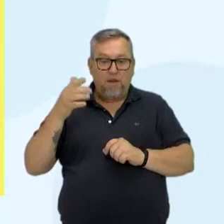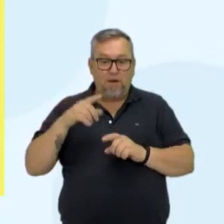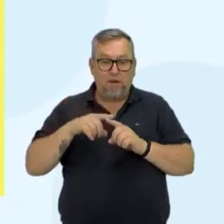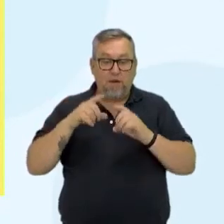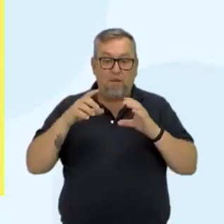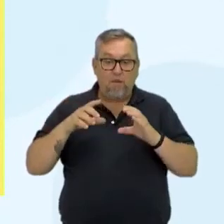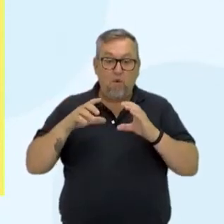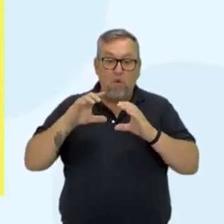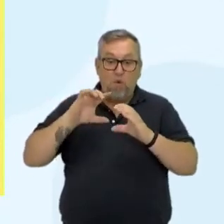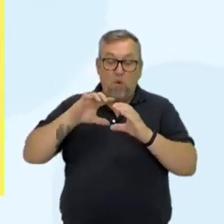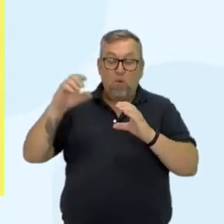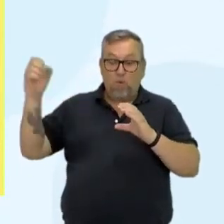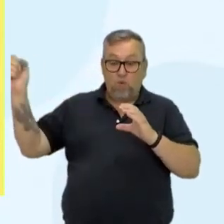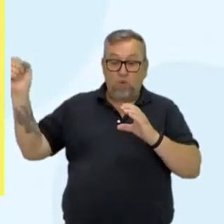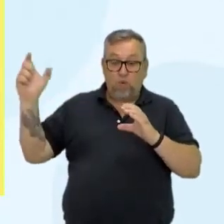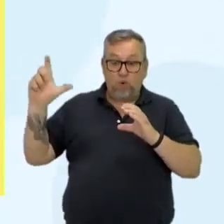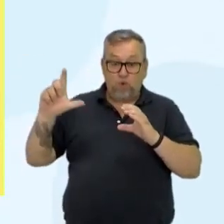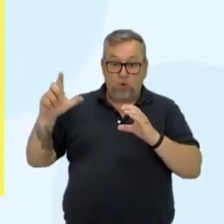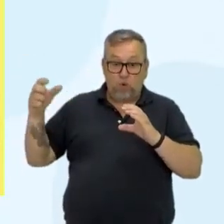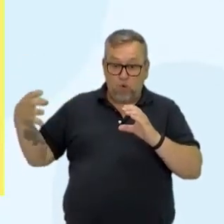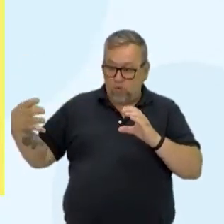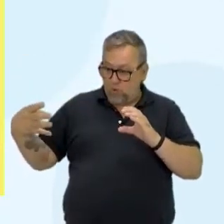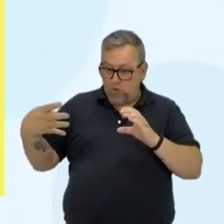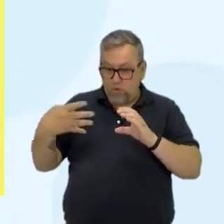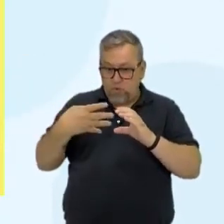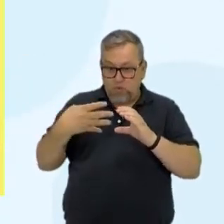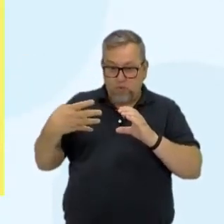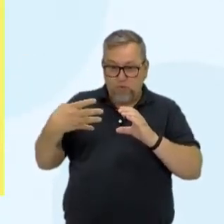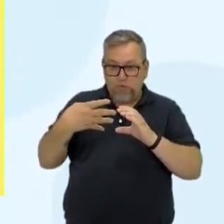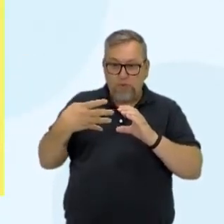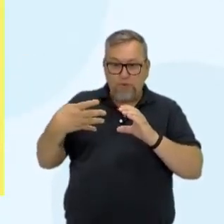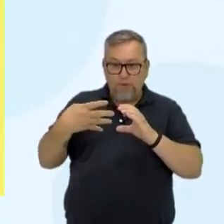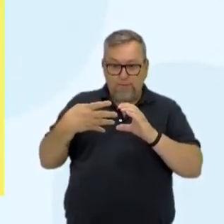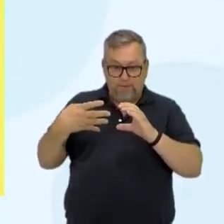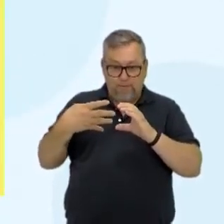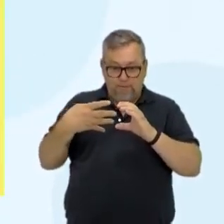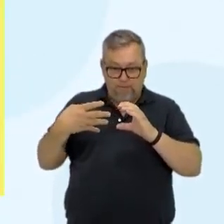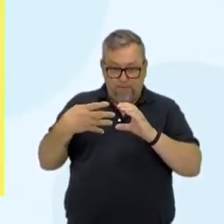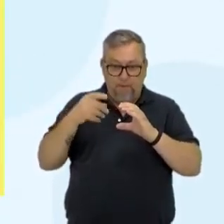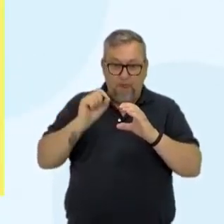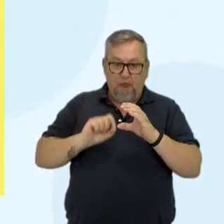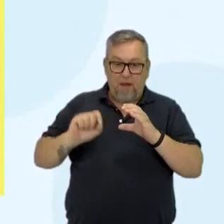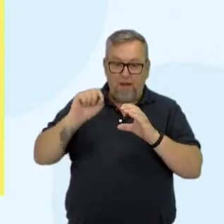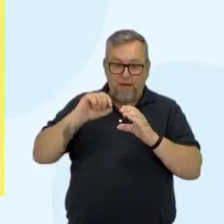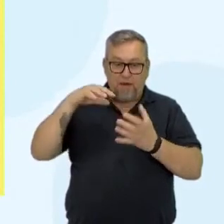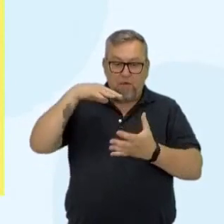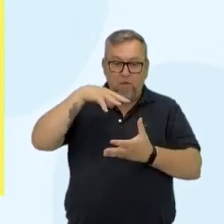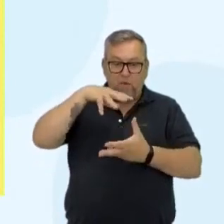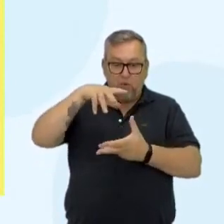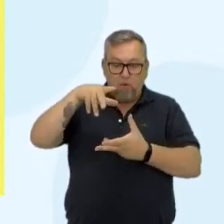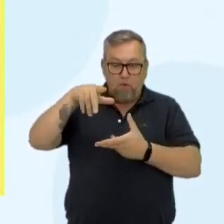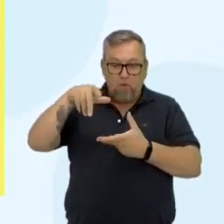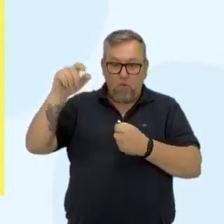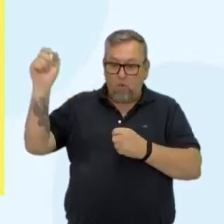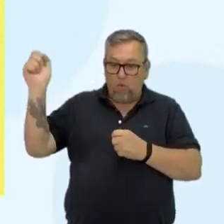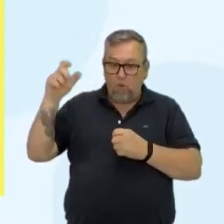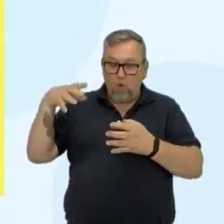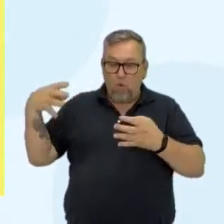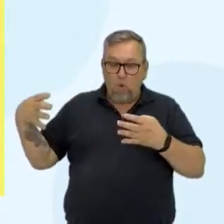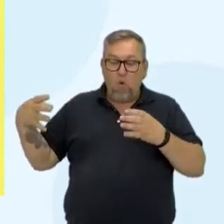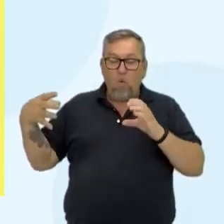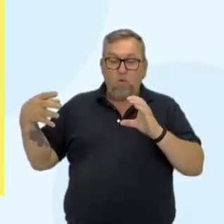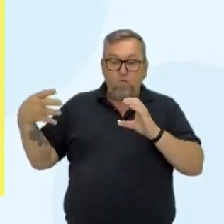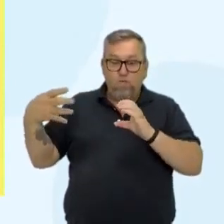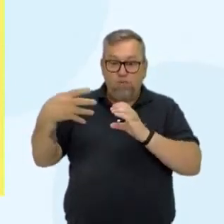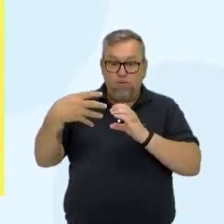parte desses raios, dessa luz, dessa energia radiante do Sol é